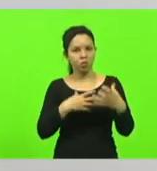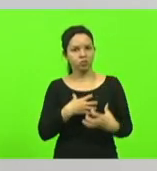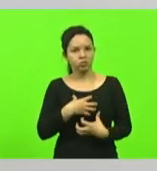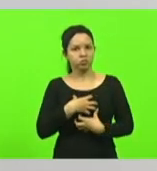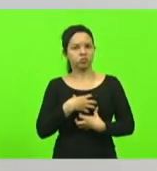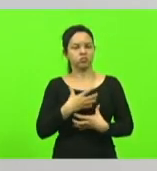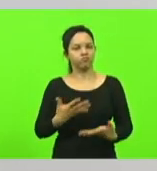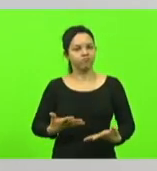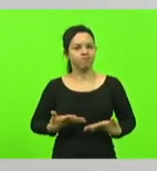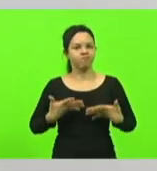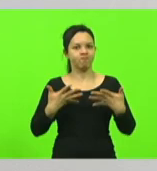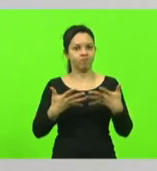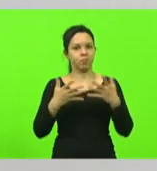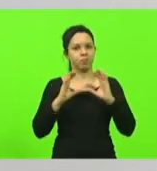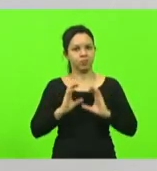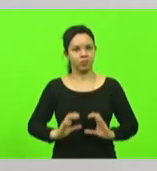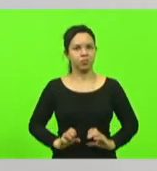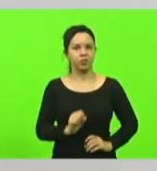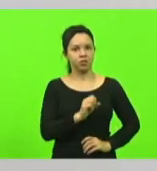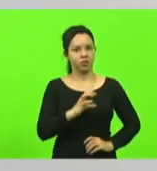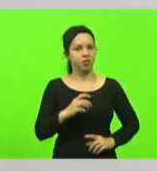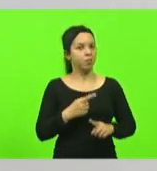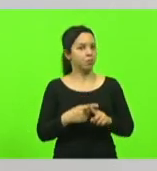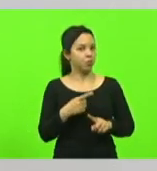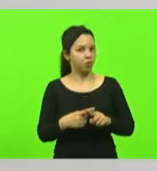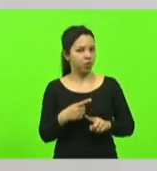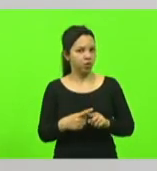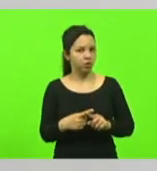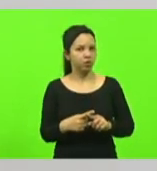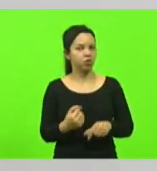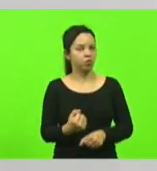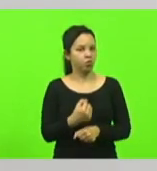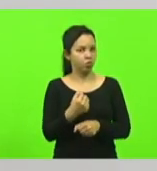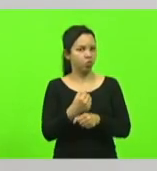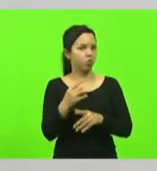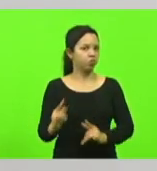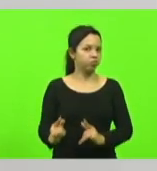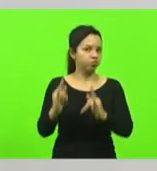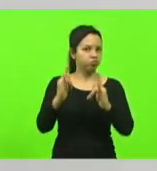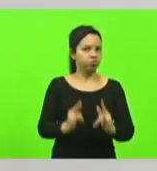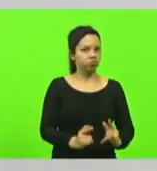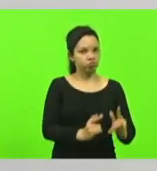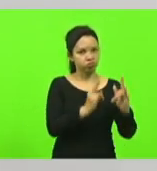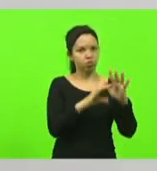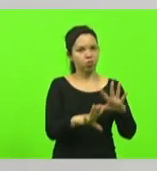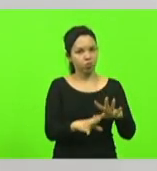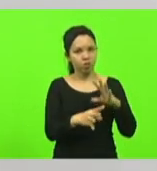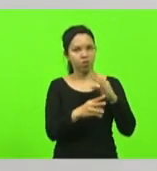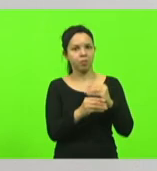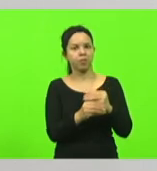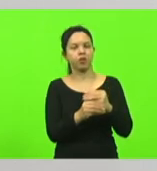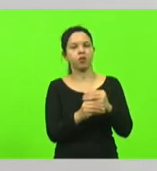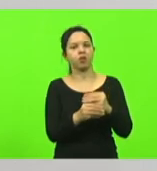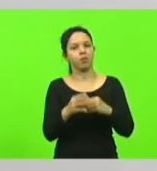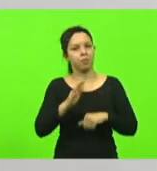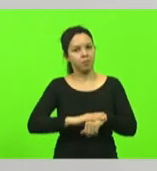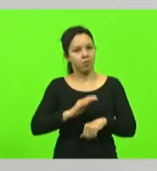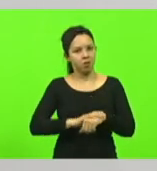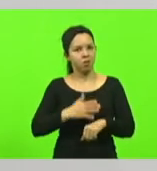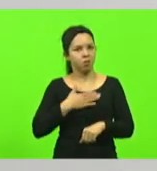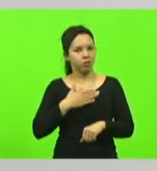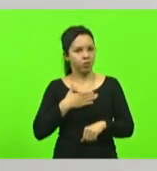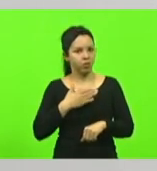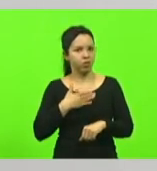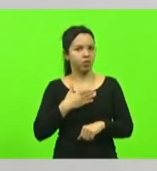cidadão catarinense. Por quê? Porque foram construídas edificações através de emendas de minha autoria. São três